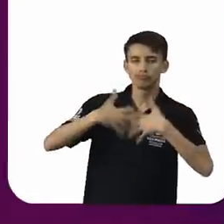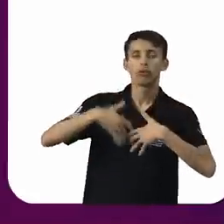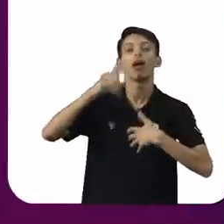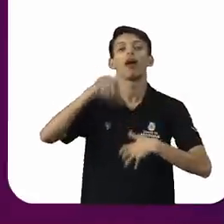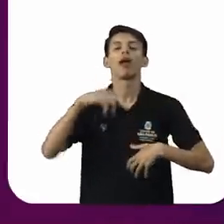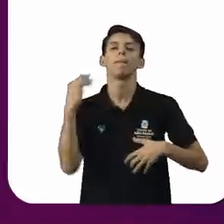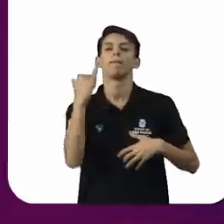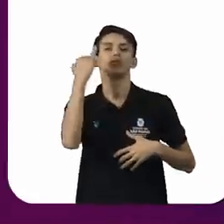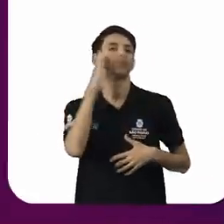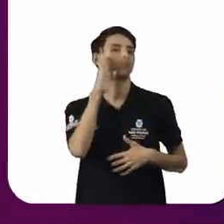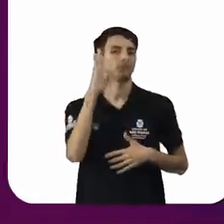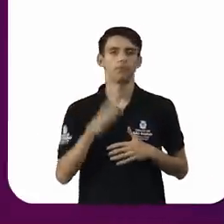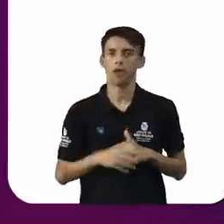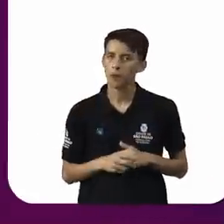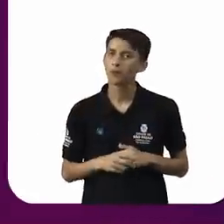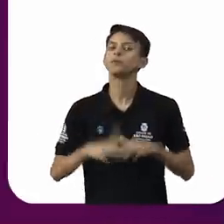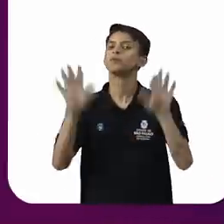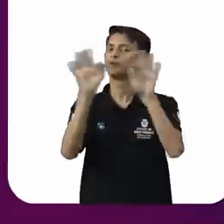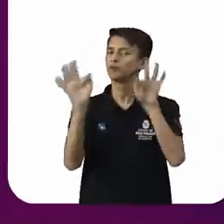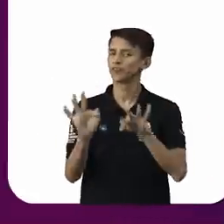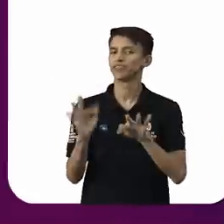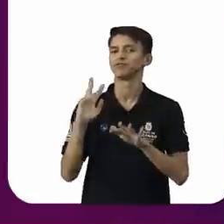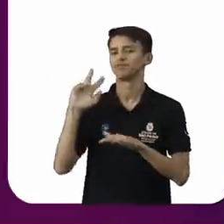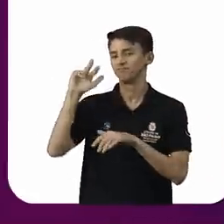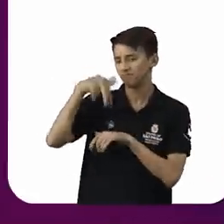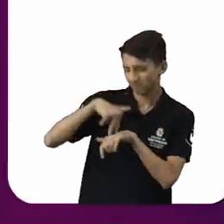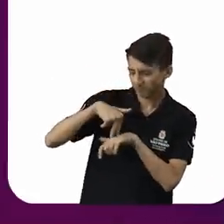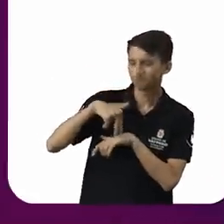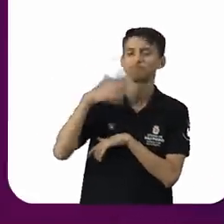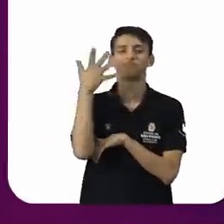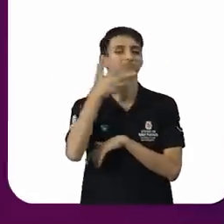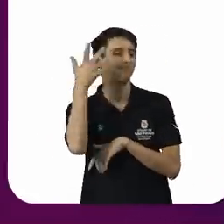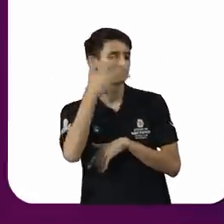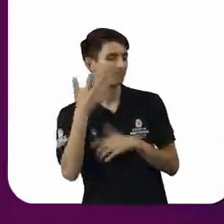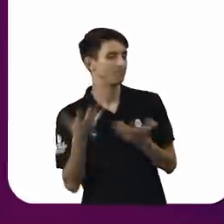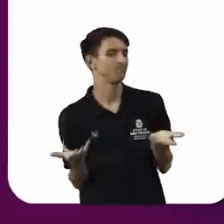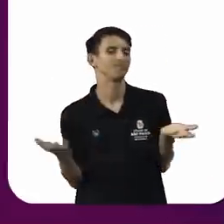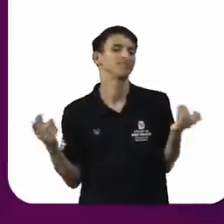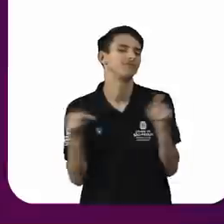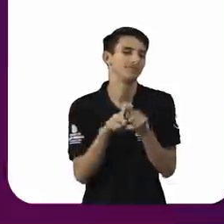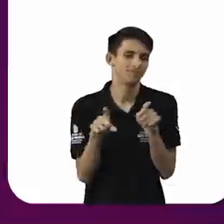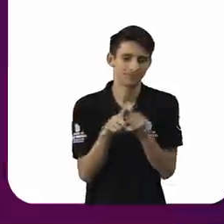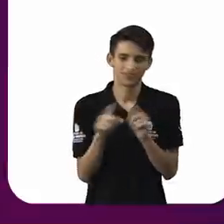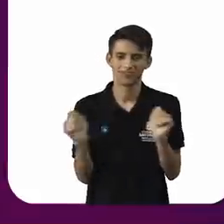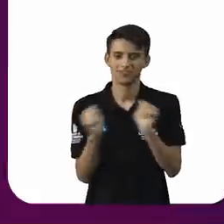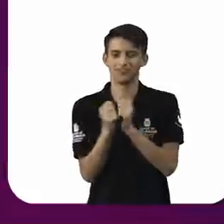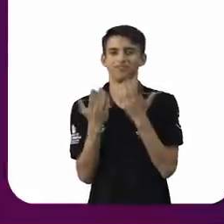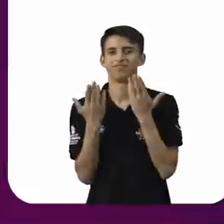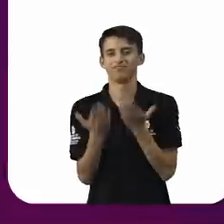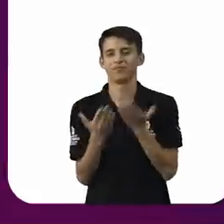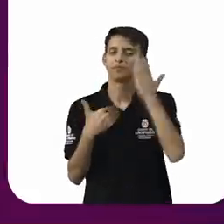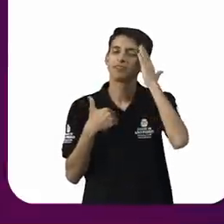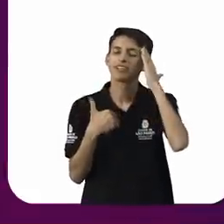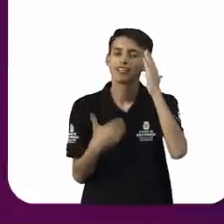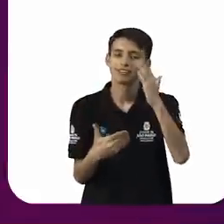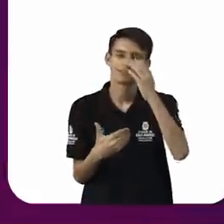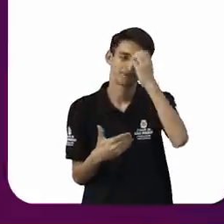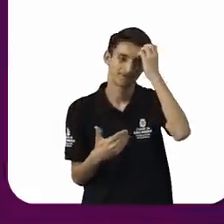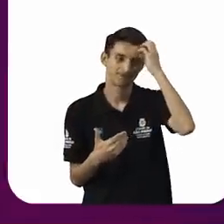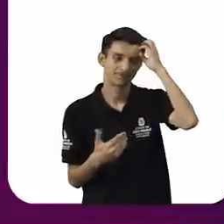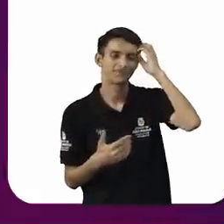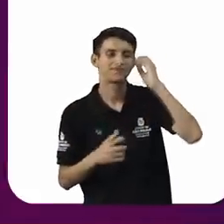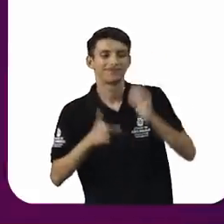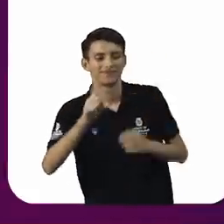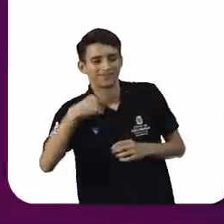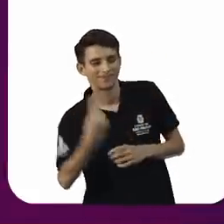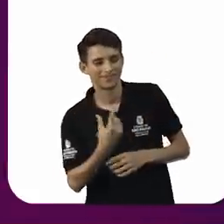fundamental. Então, estou muito feliz de estar aqui ao lado do doutor Edio e feliz de estar aqui consigo também. Muito obrigado. Nós é que